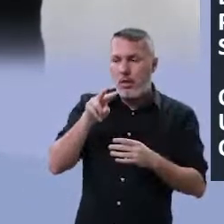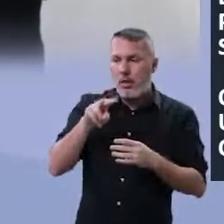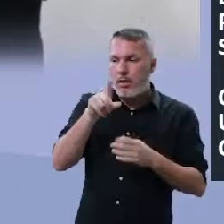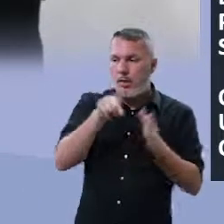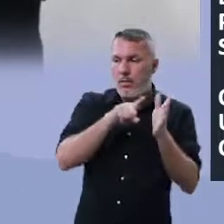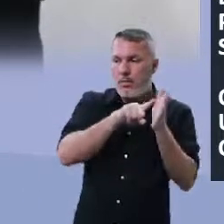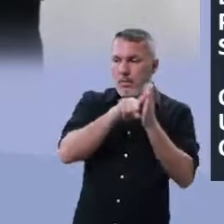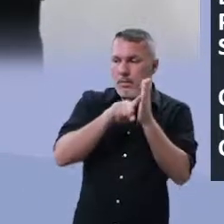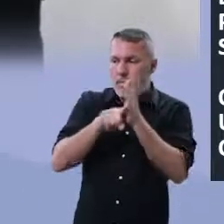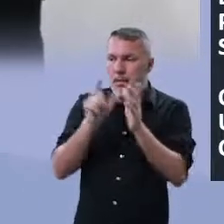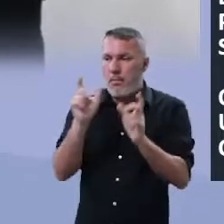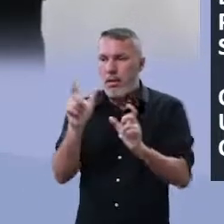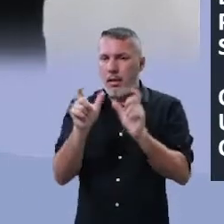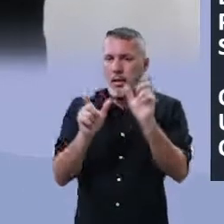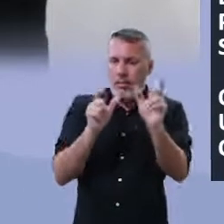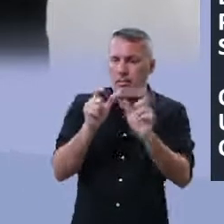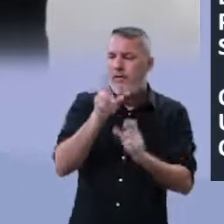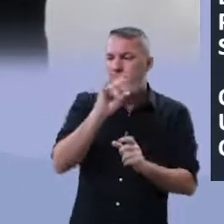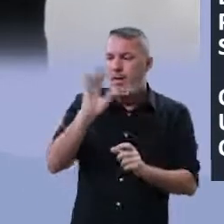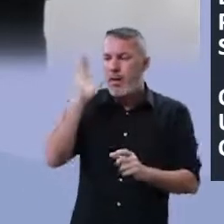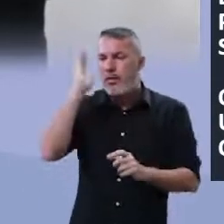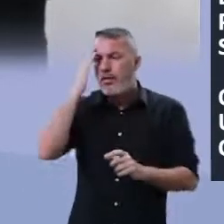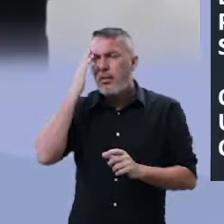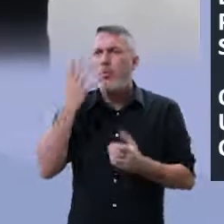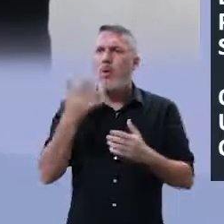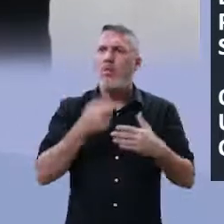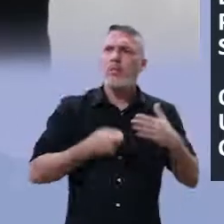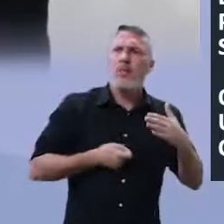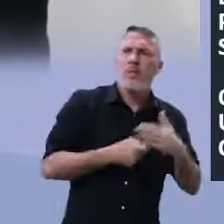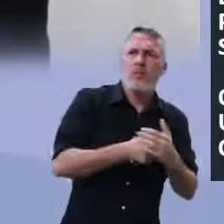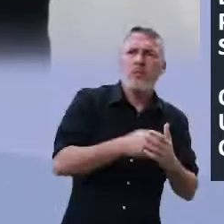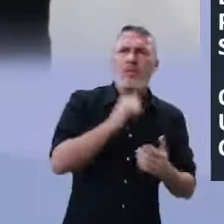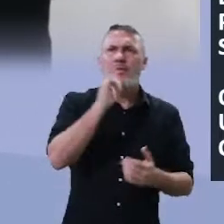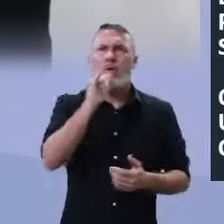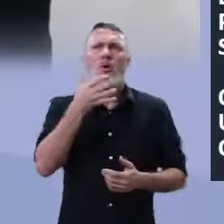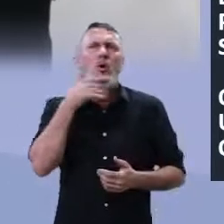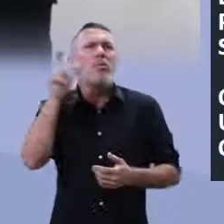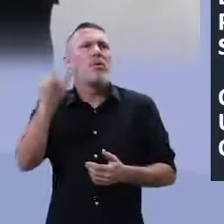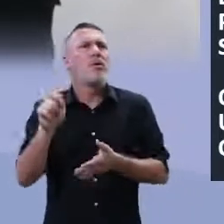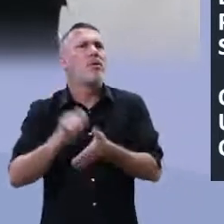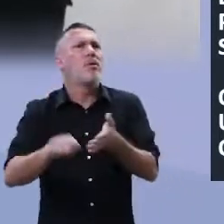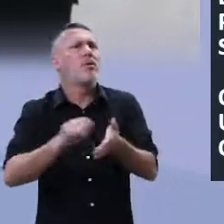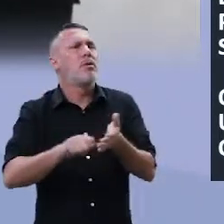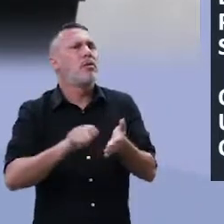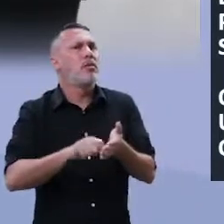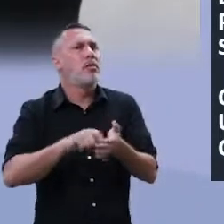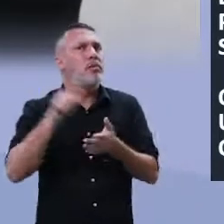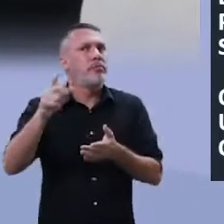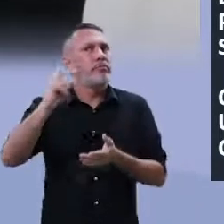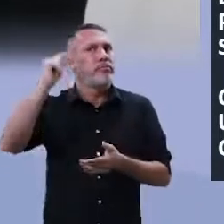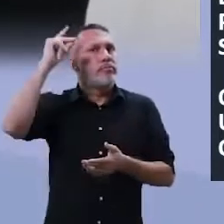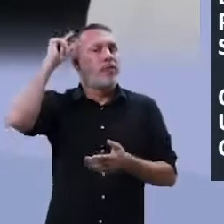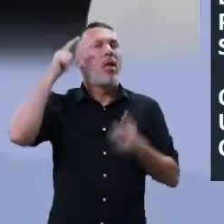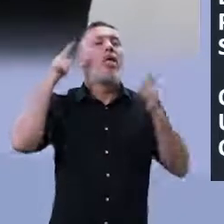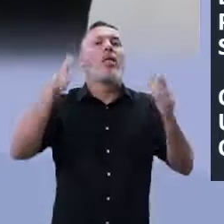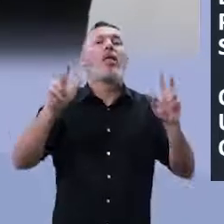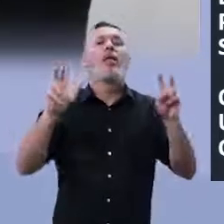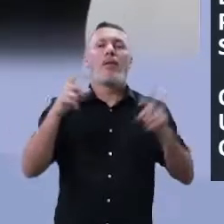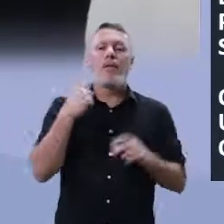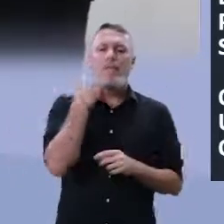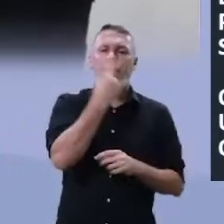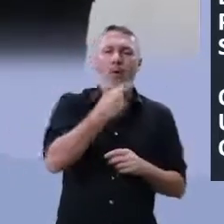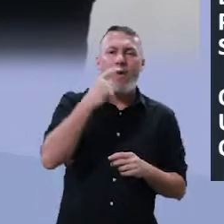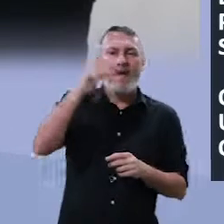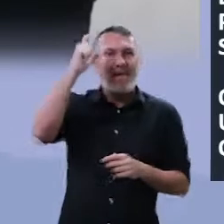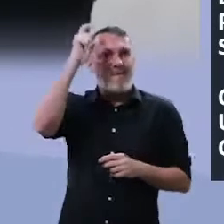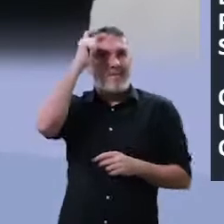pesquisar as palavras. Vai tentar entender qual é a denúncia que Gregório de Matos Guerra, conhecido como o boca do